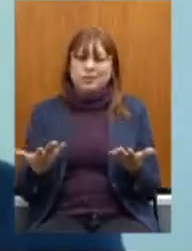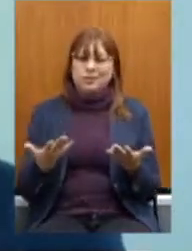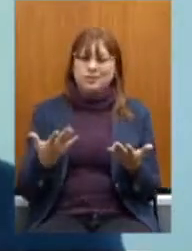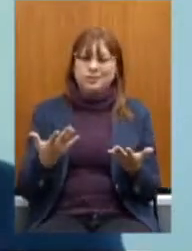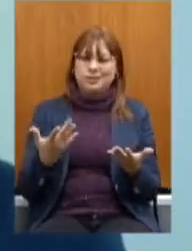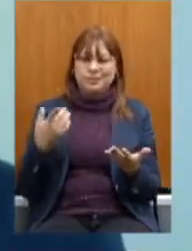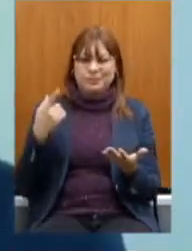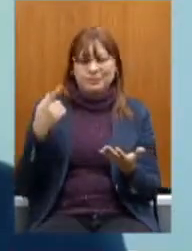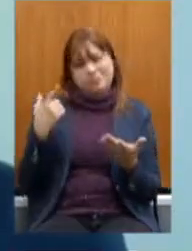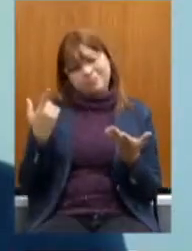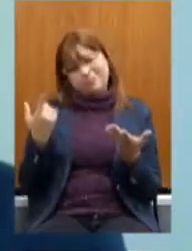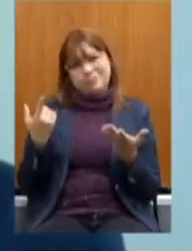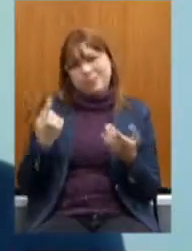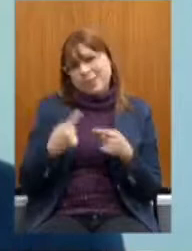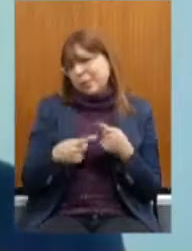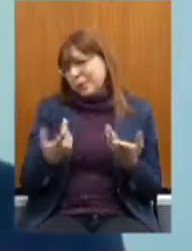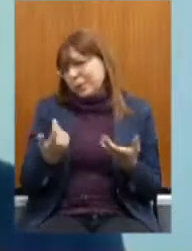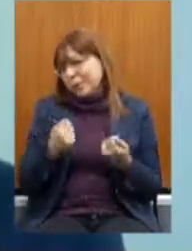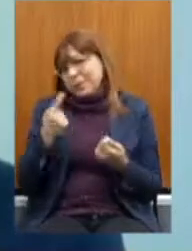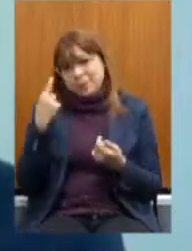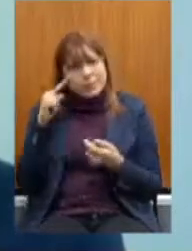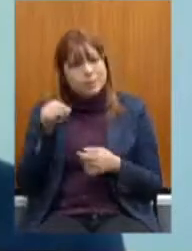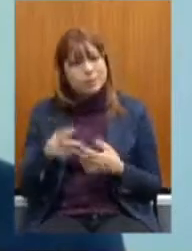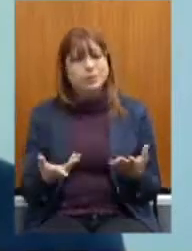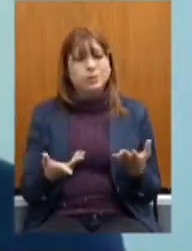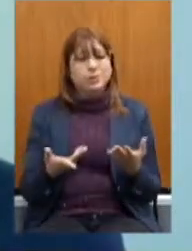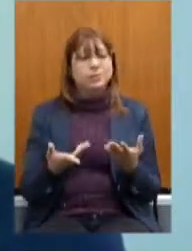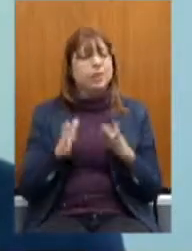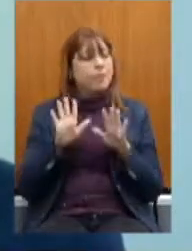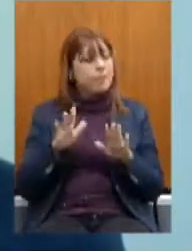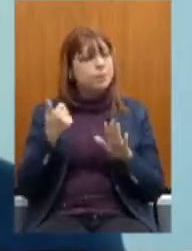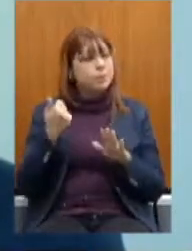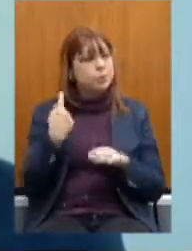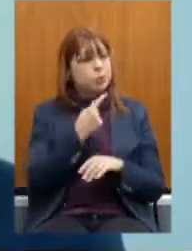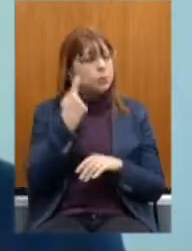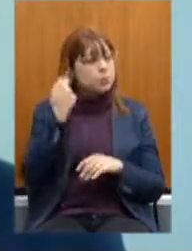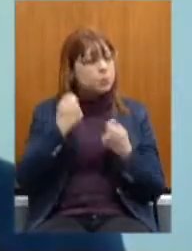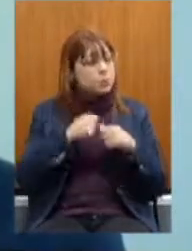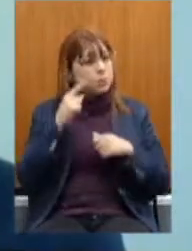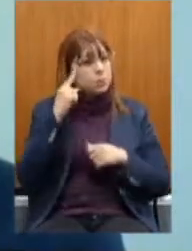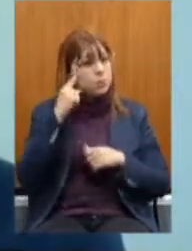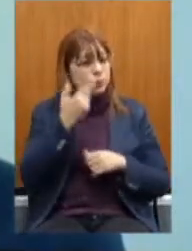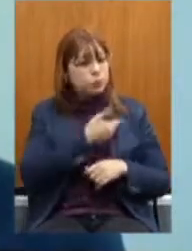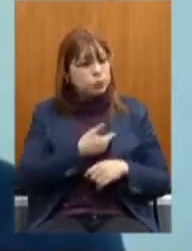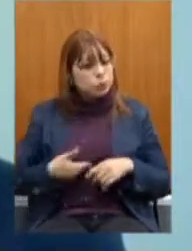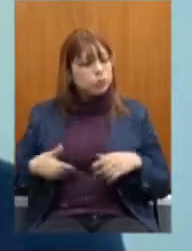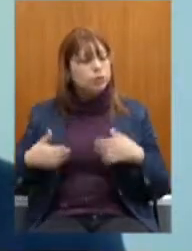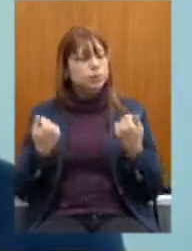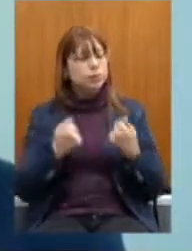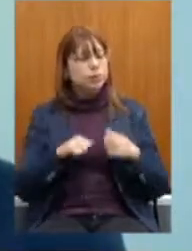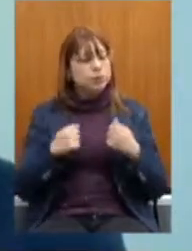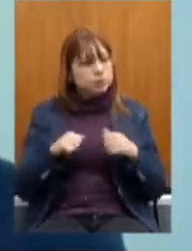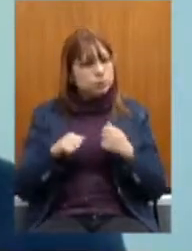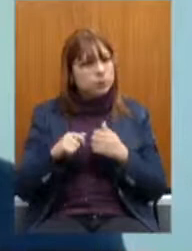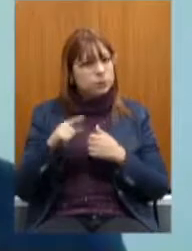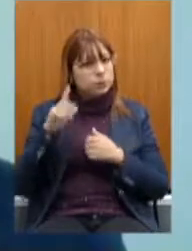servidores Como primazia Do governo Do estado O sindicato Ele quer Sim Conversar Ele quer